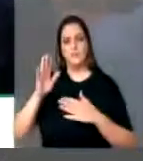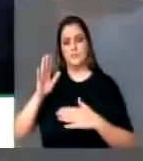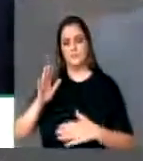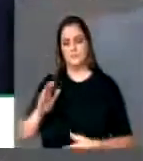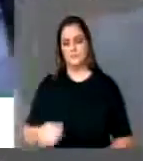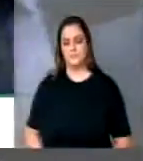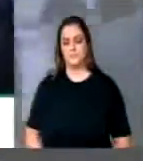Sr. Presidente.